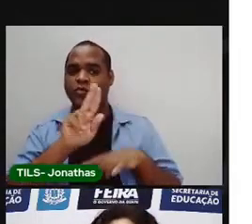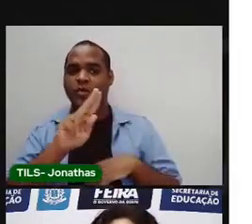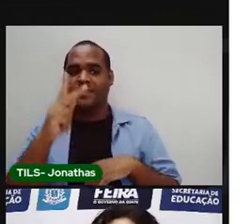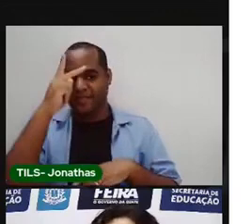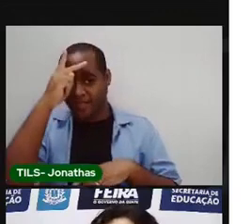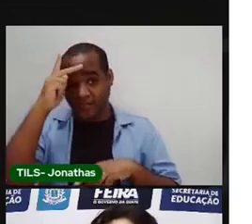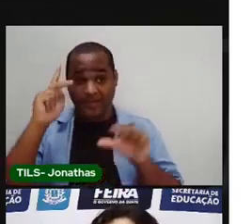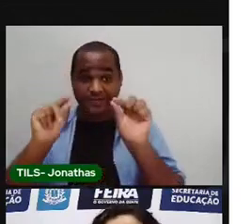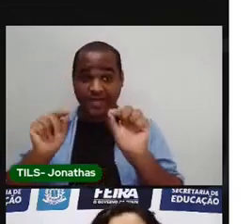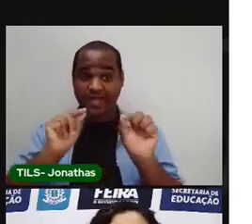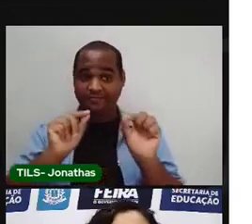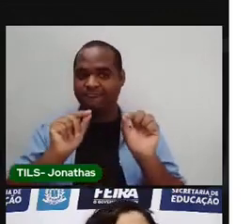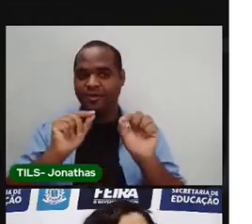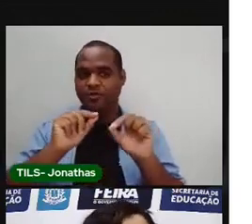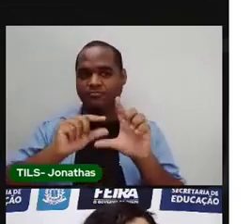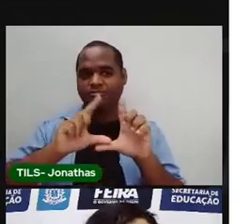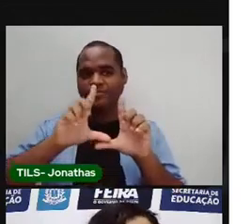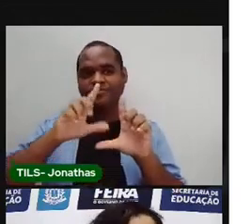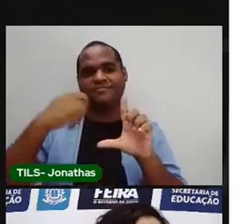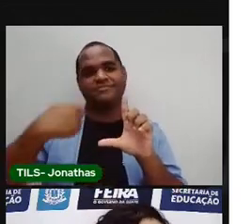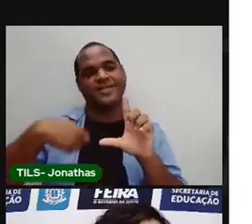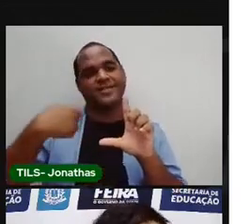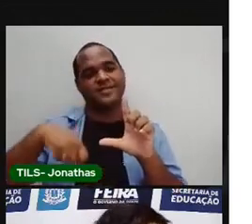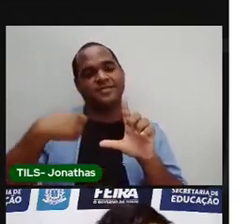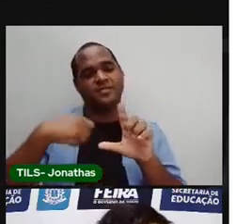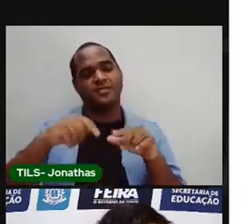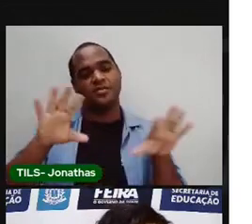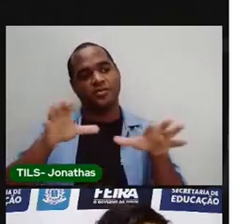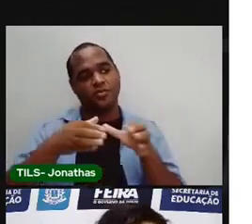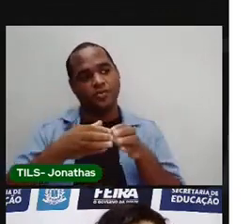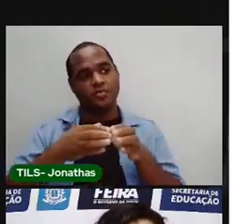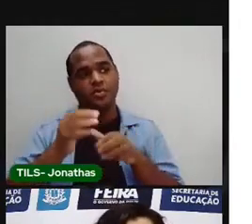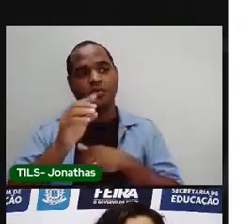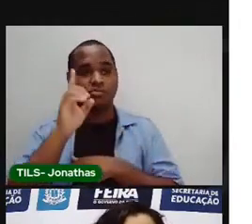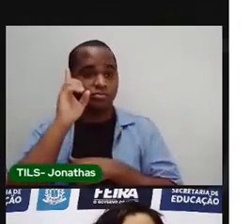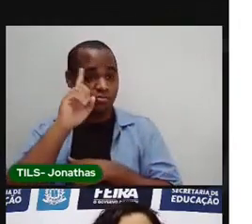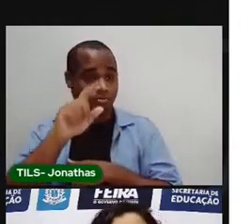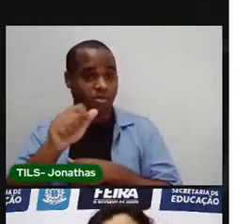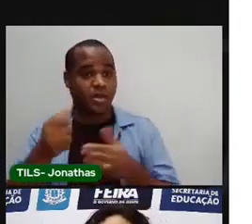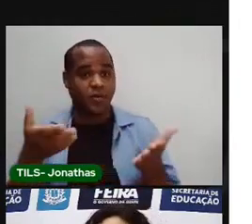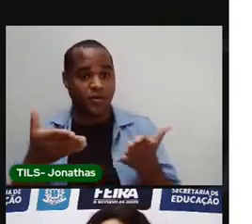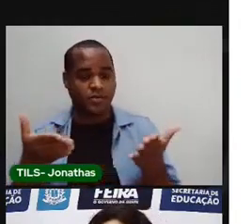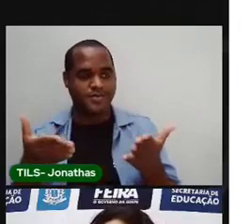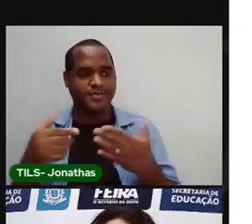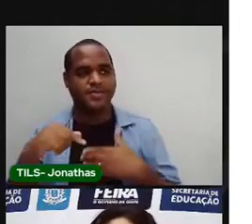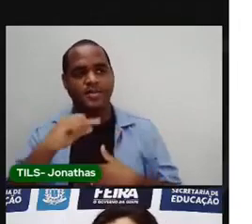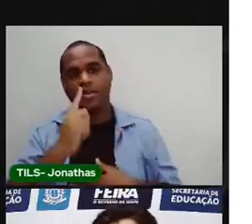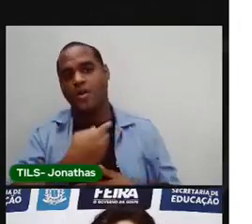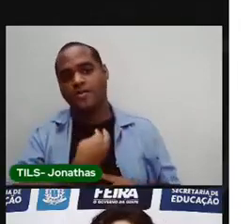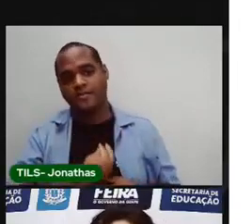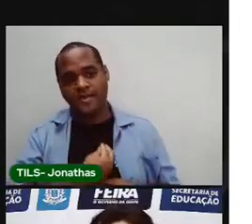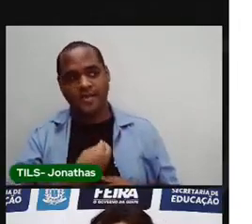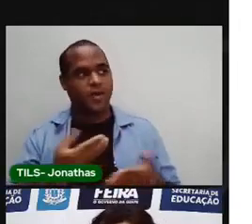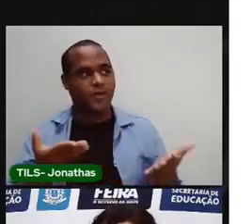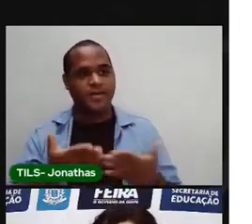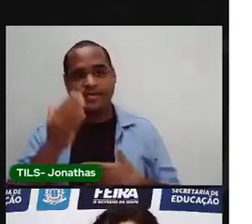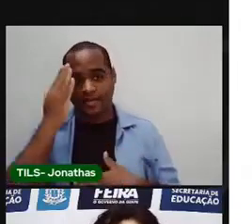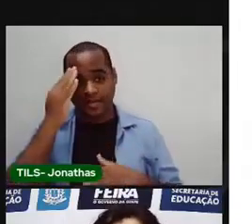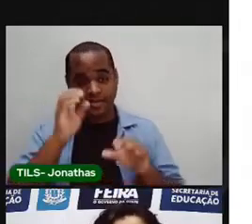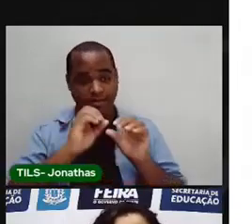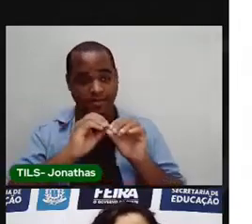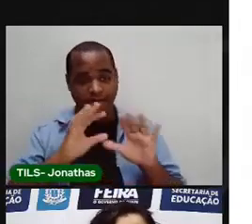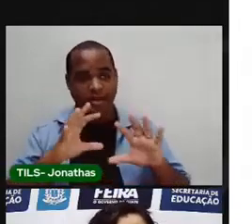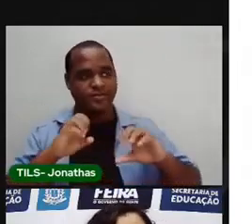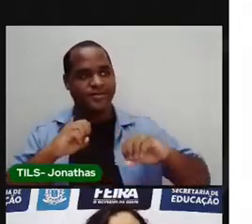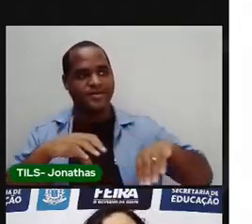escreve com letra maiúscula. A sua turma. E a data de hoje. E nós vamos agora entender a atividade.